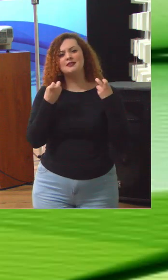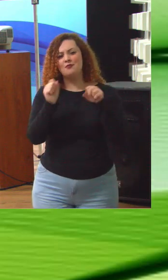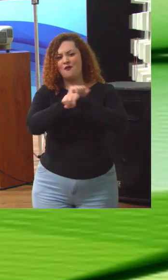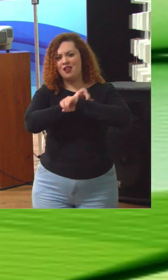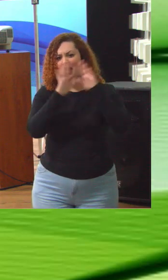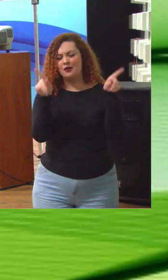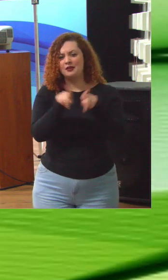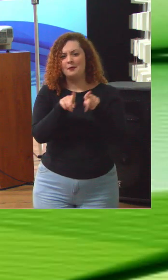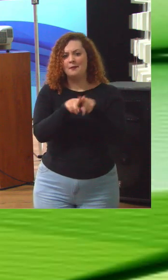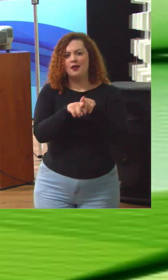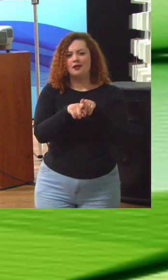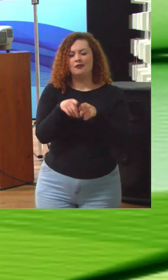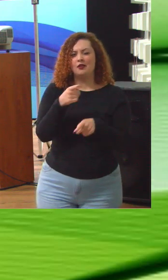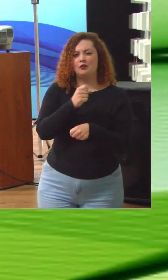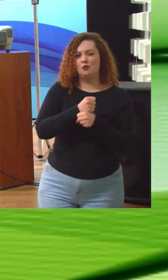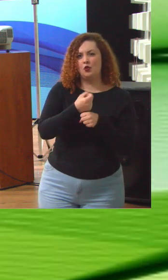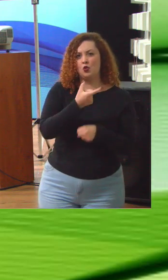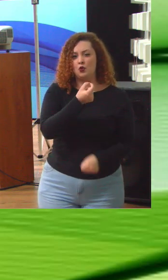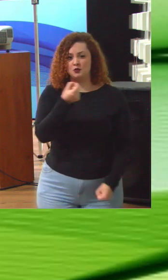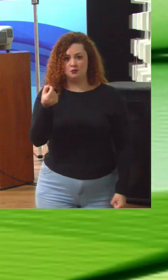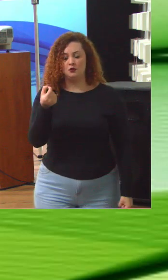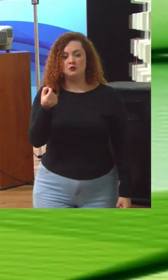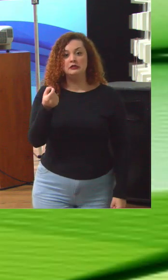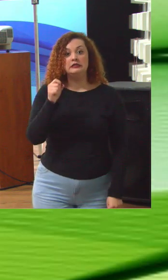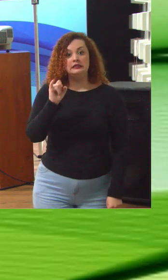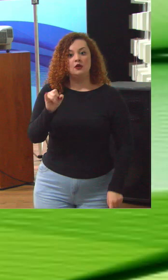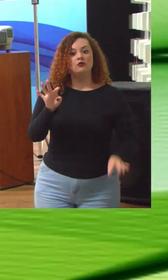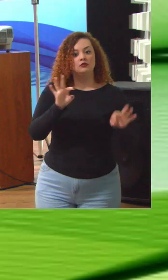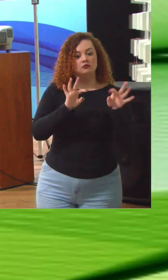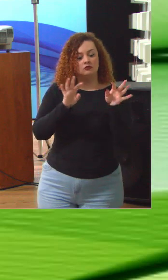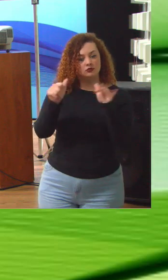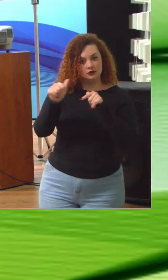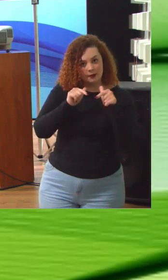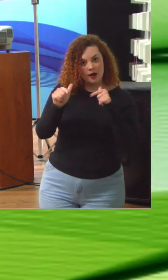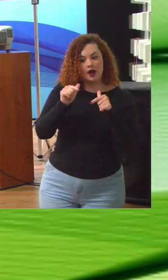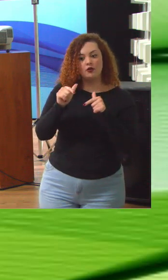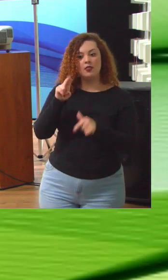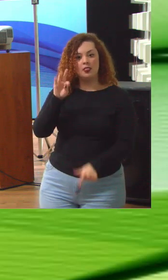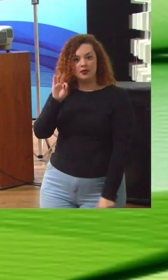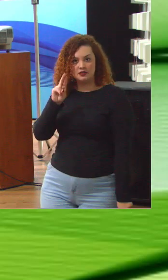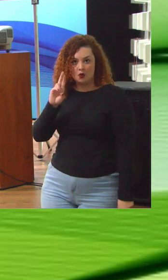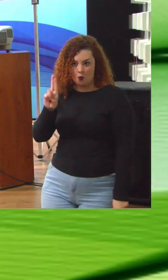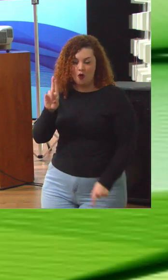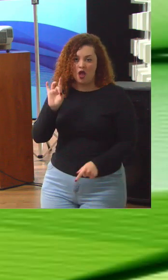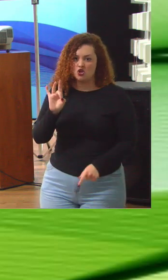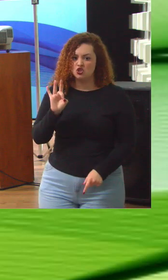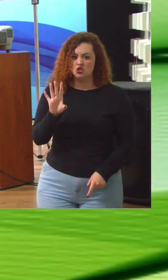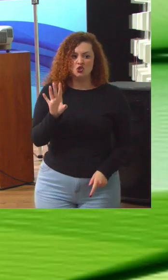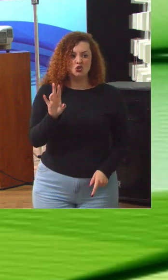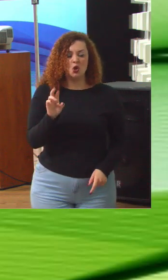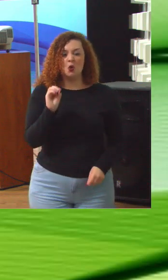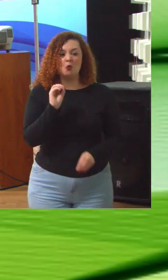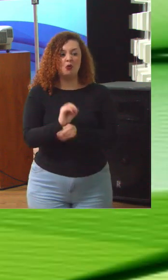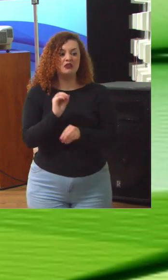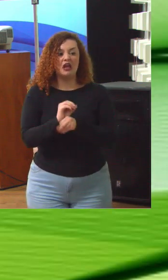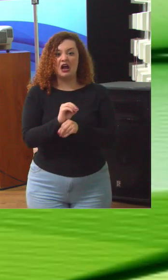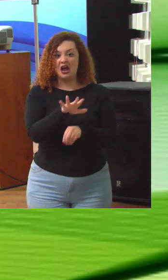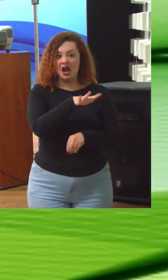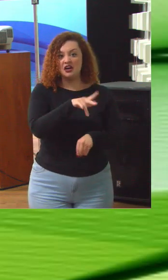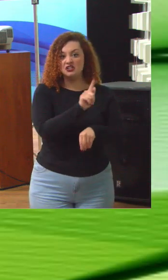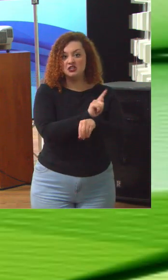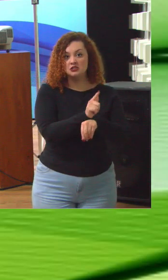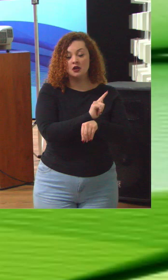ali em meados dos anos 2000. Se o trabalho do Tribunal de Contas da União é simplesmente cuidar da parte de baixo da gestão,